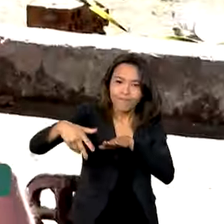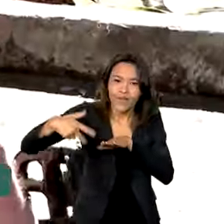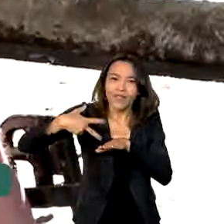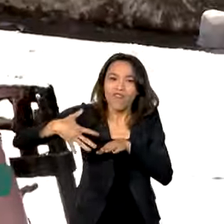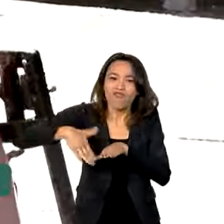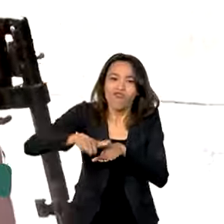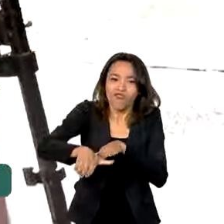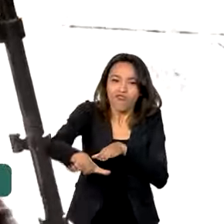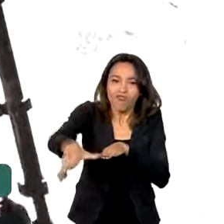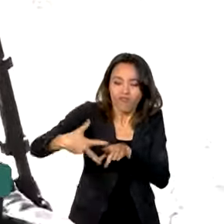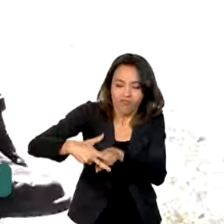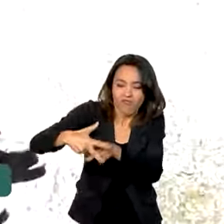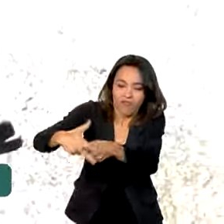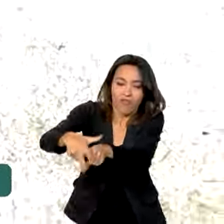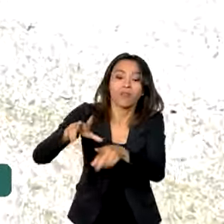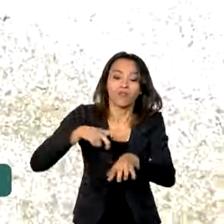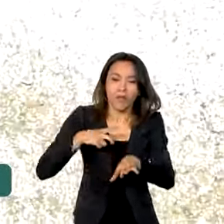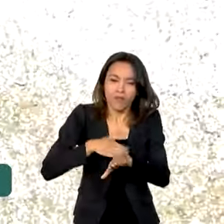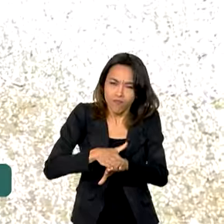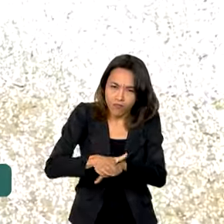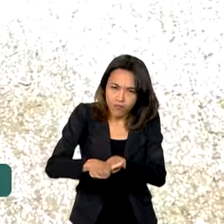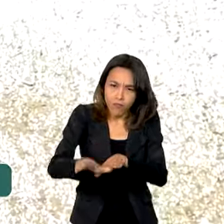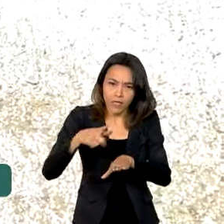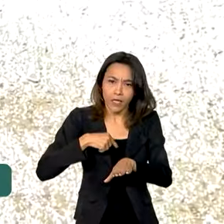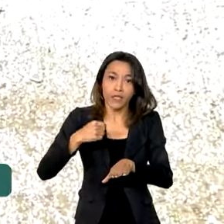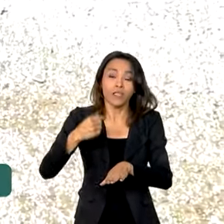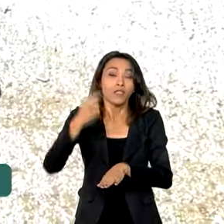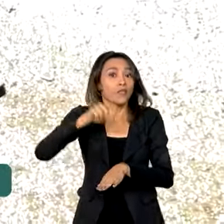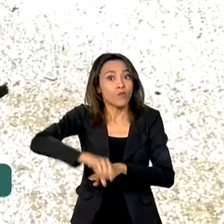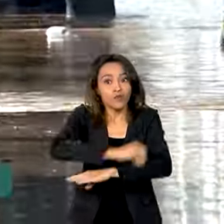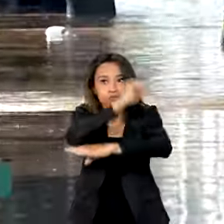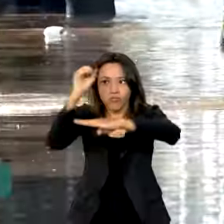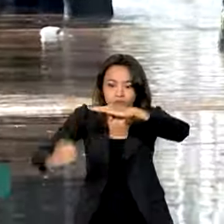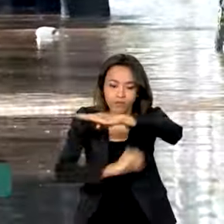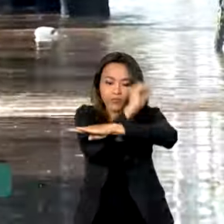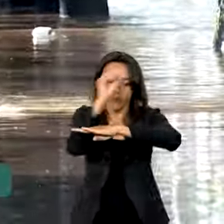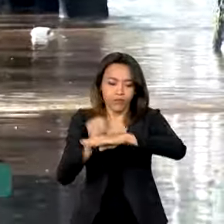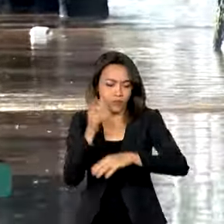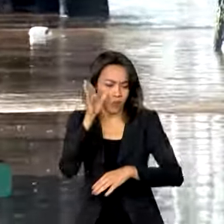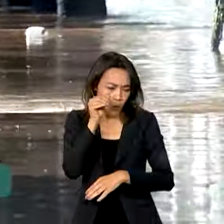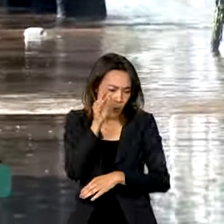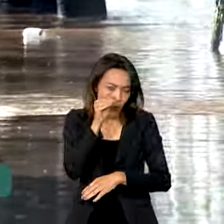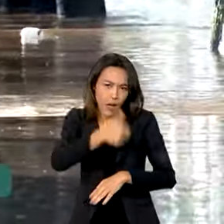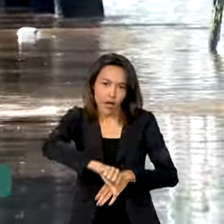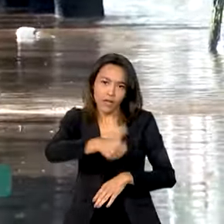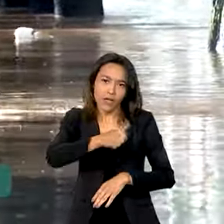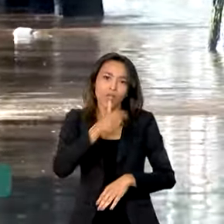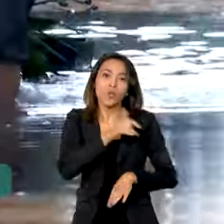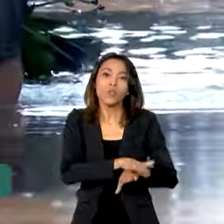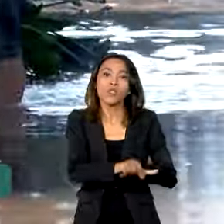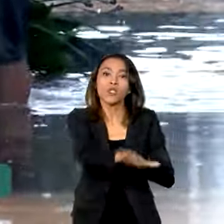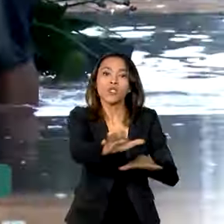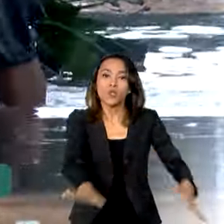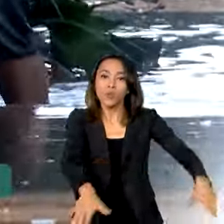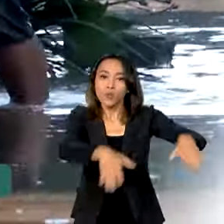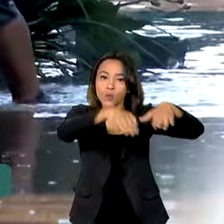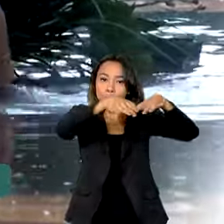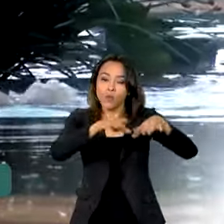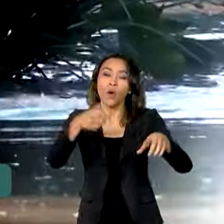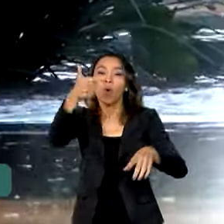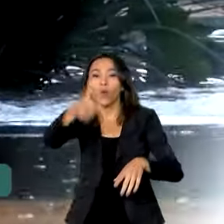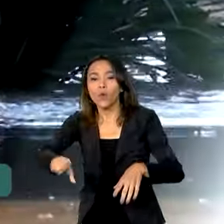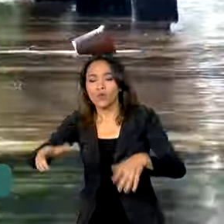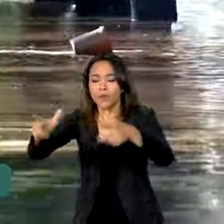monitorando dia e noite os níveis dos rios. Para o reestabelecimento da comunicação, prejudicada em algumas áreas, foram